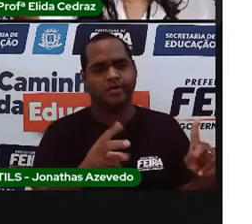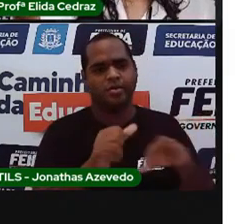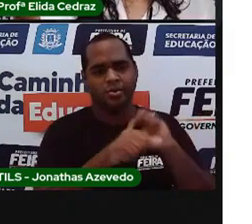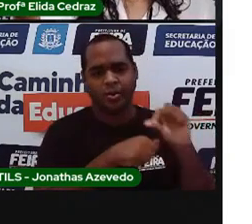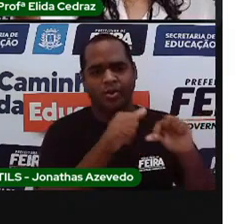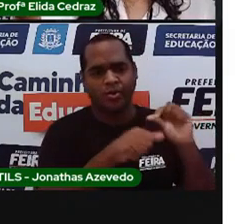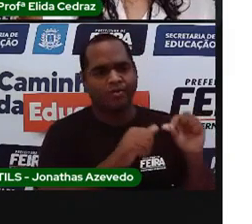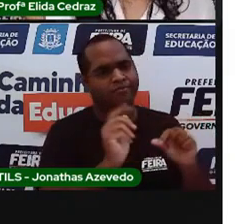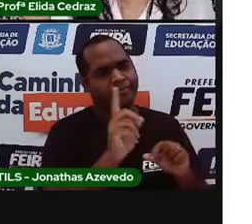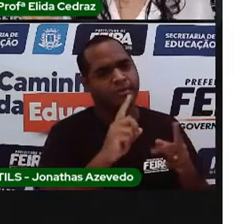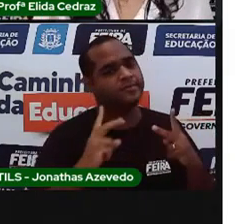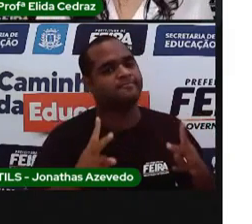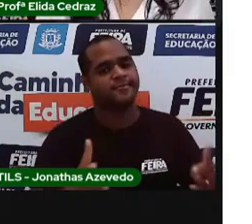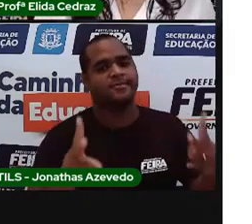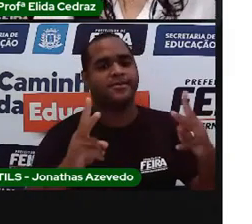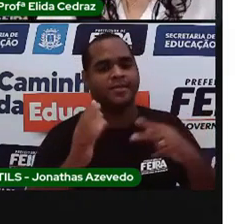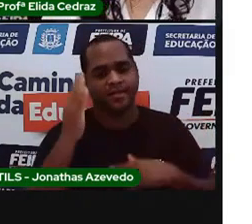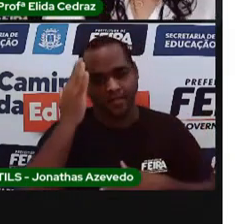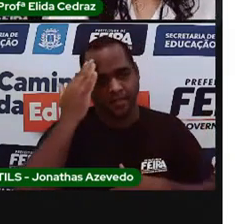Entendeu?